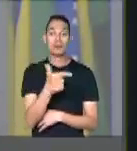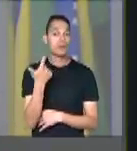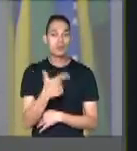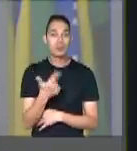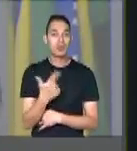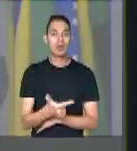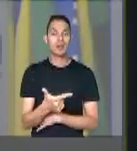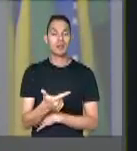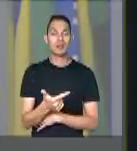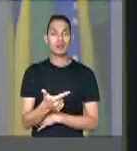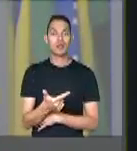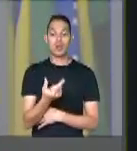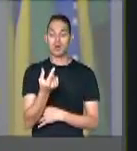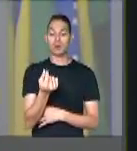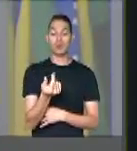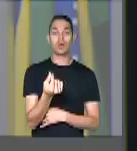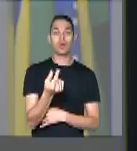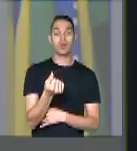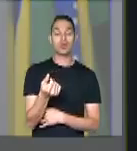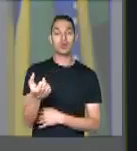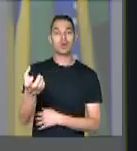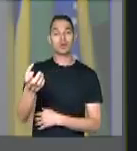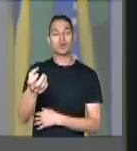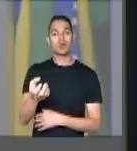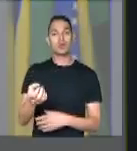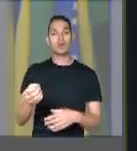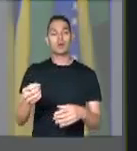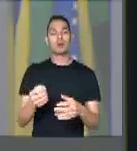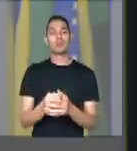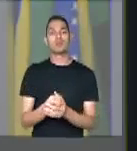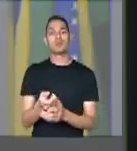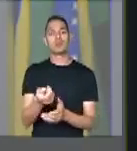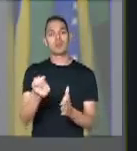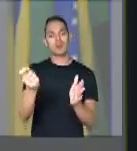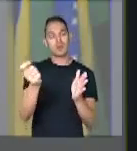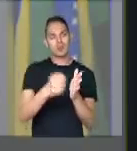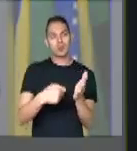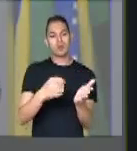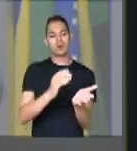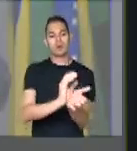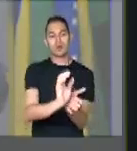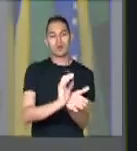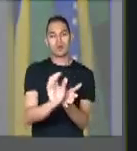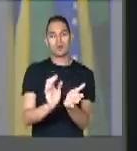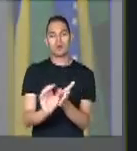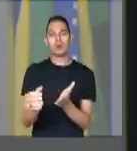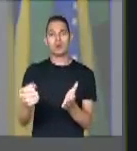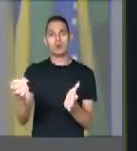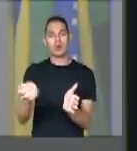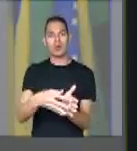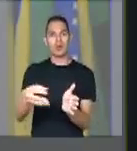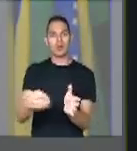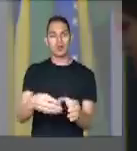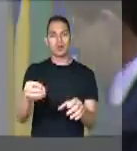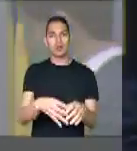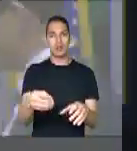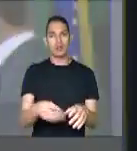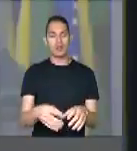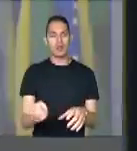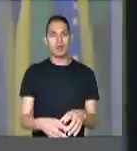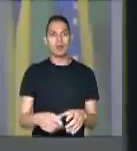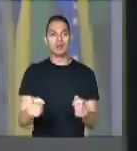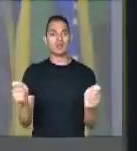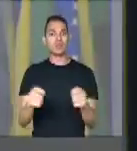O dinheiro arrecadado pelas contribuições não é suficiente